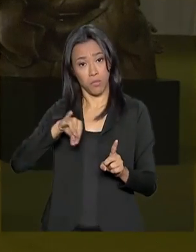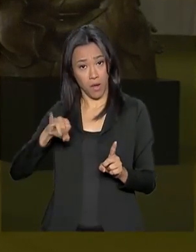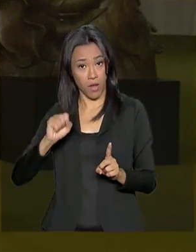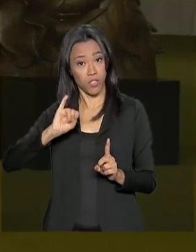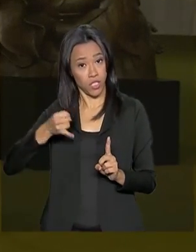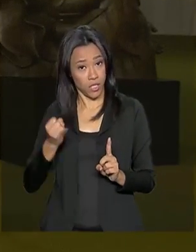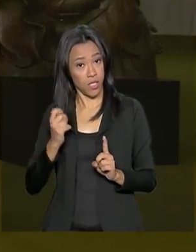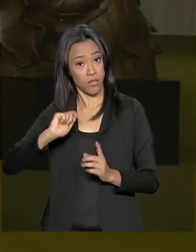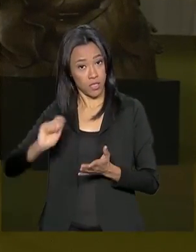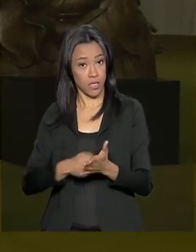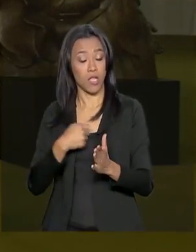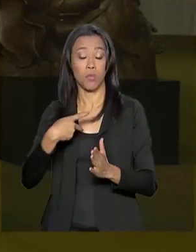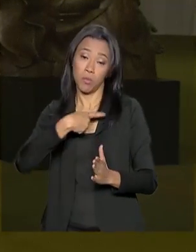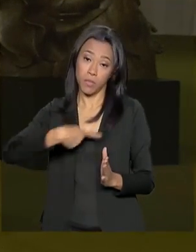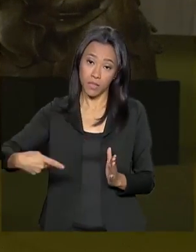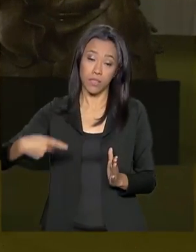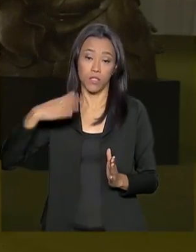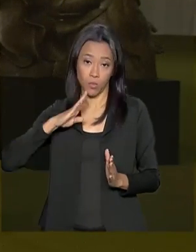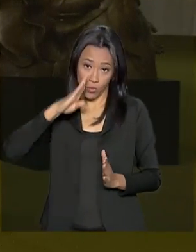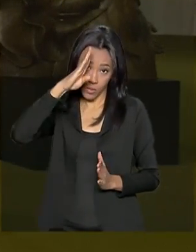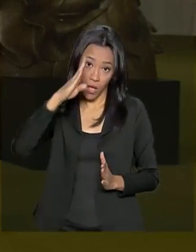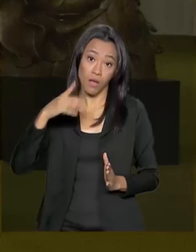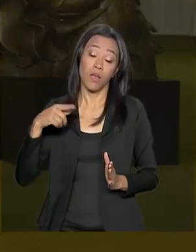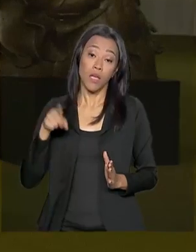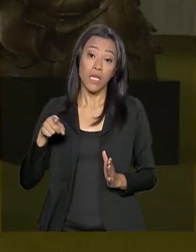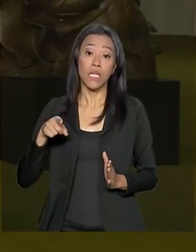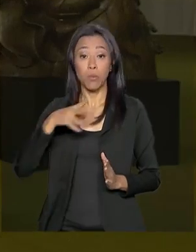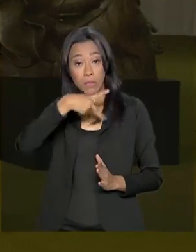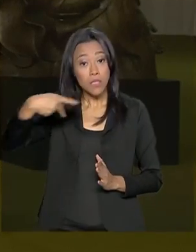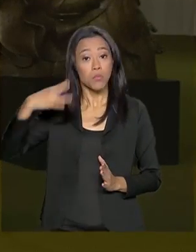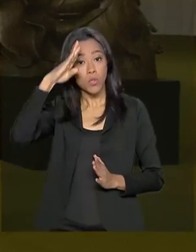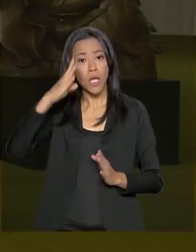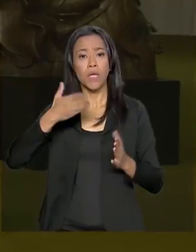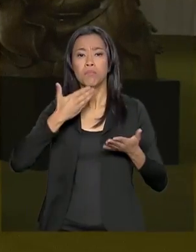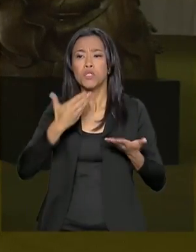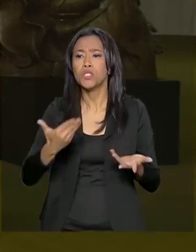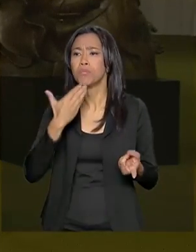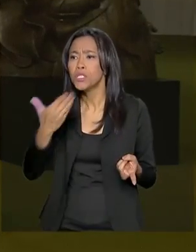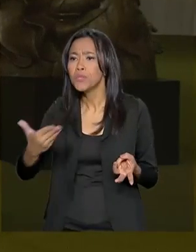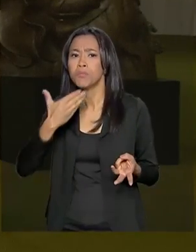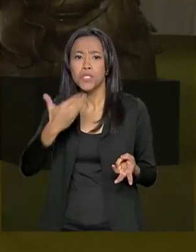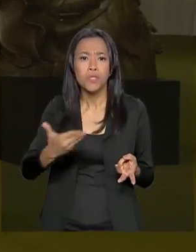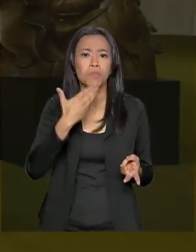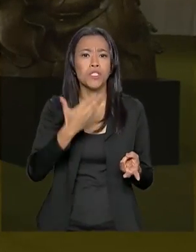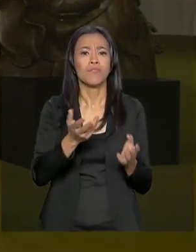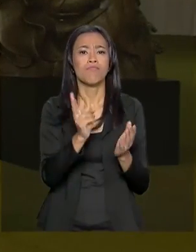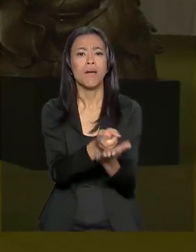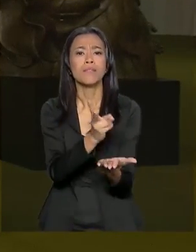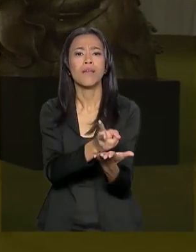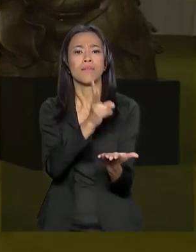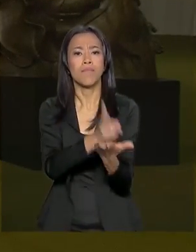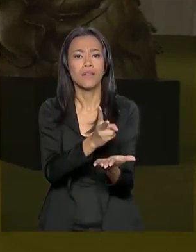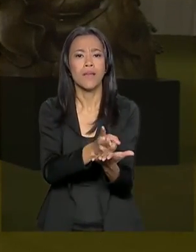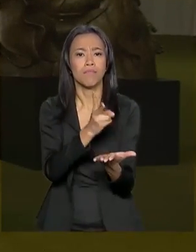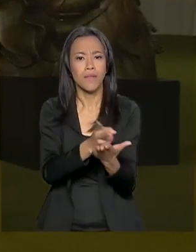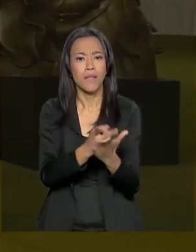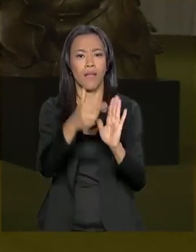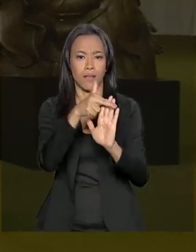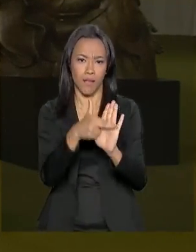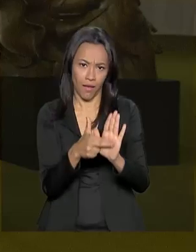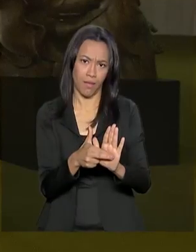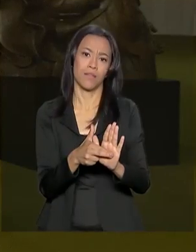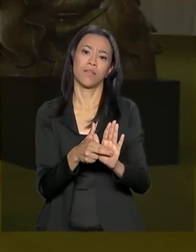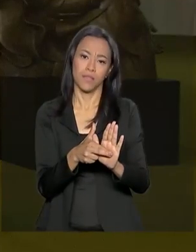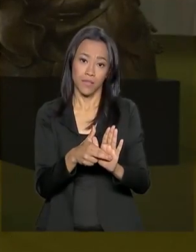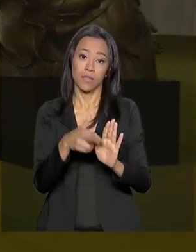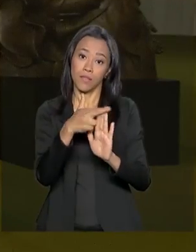Bolsonaro. Ele, inclusive, vem fazendo aí uma campanha nas redes sociais pedindo para que os senadores mantenham as regras que foram